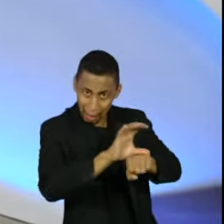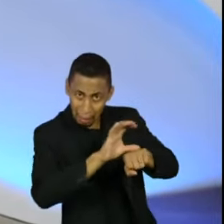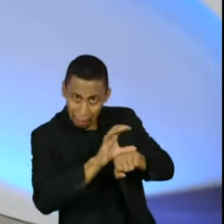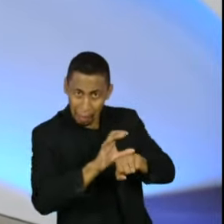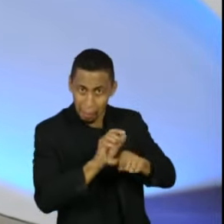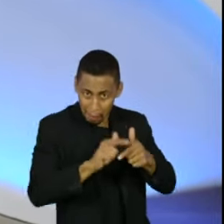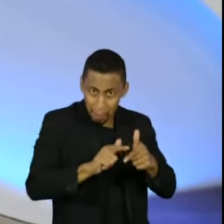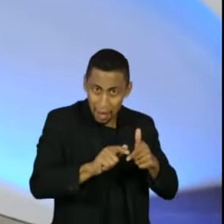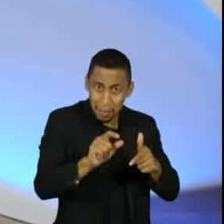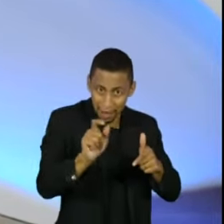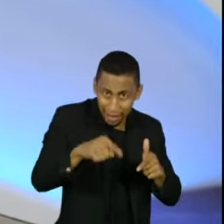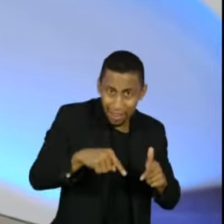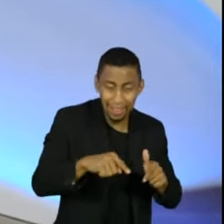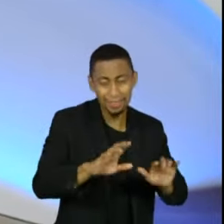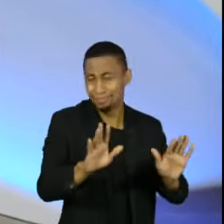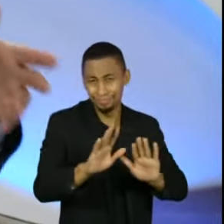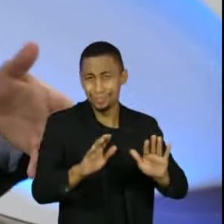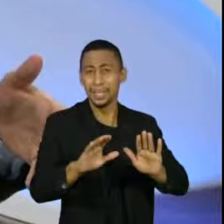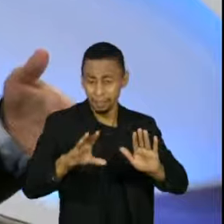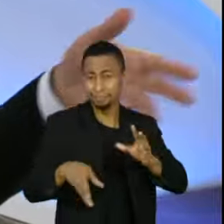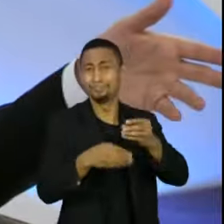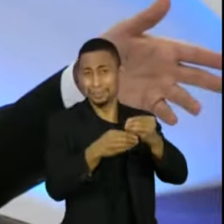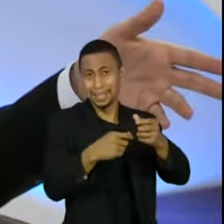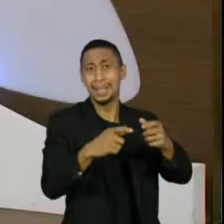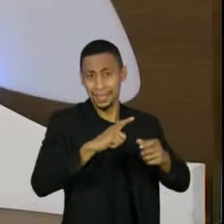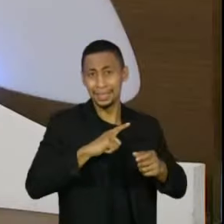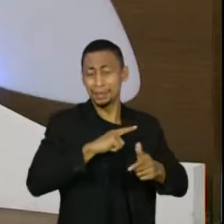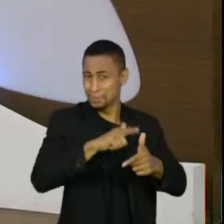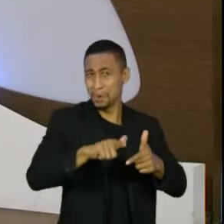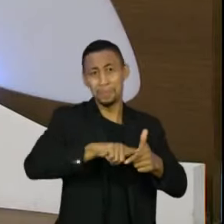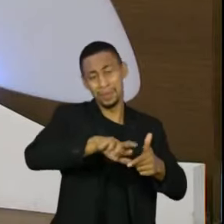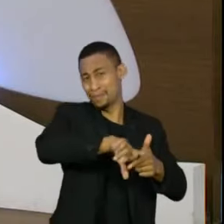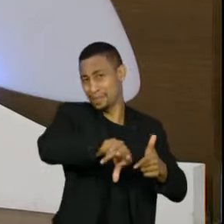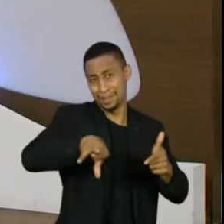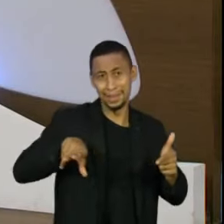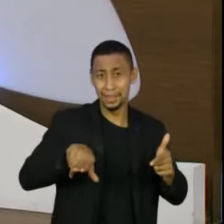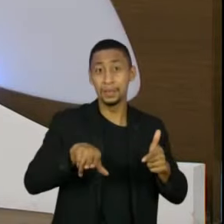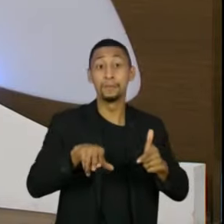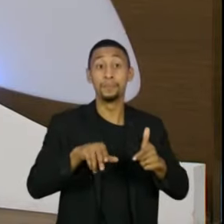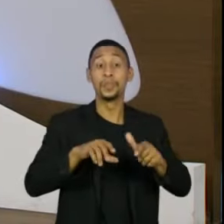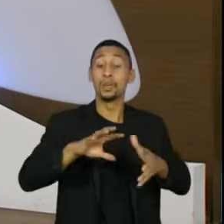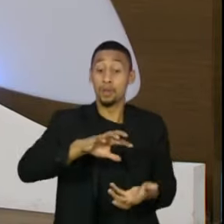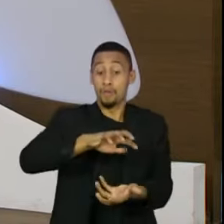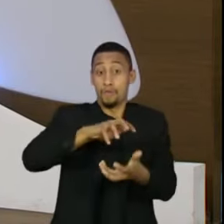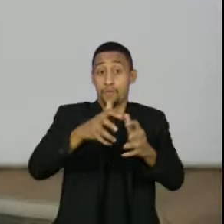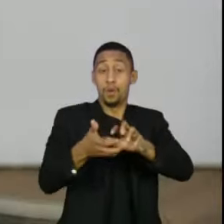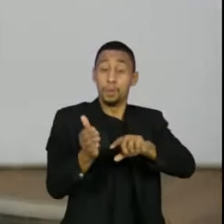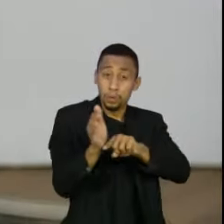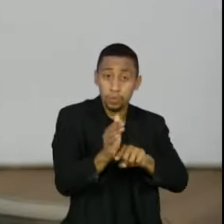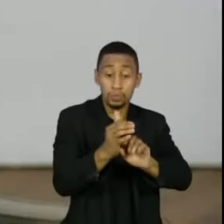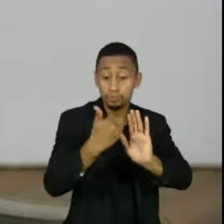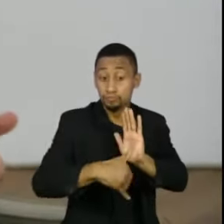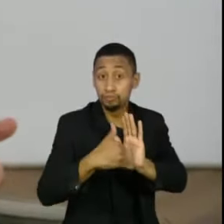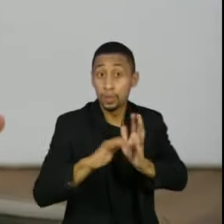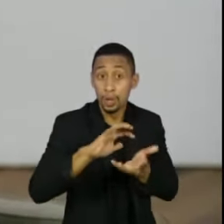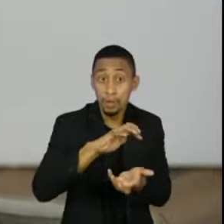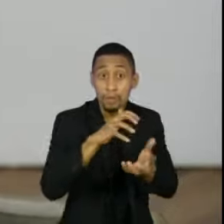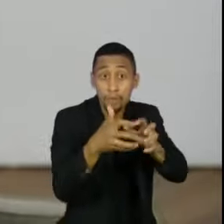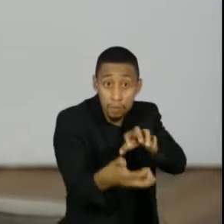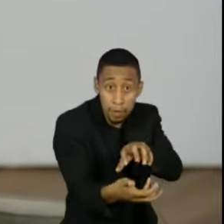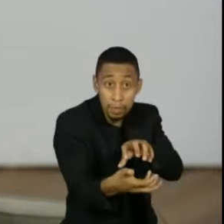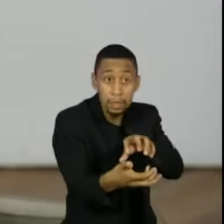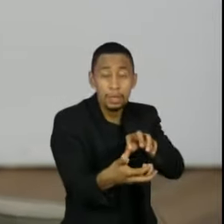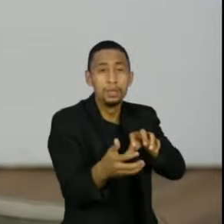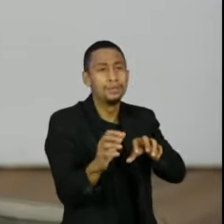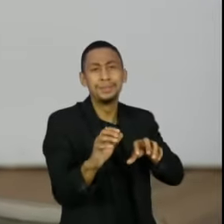tributária, como faremos a reforma administrativa. São compromissos que nós temos de reformas que são estruturantes. Mas a reforma tributária, por si só, não será a